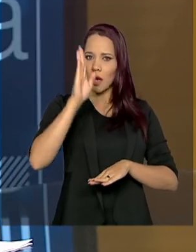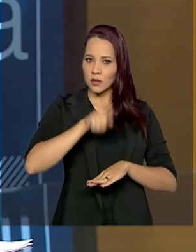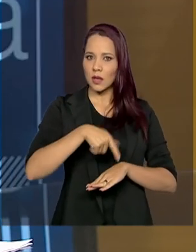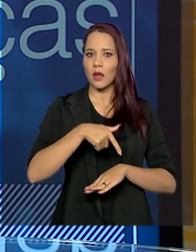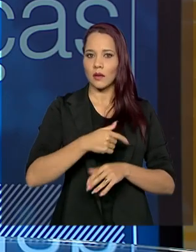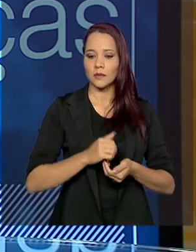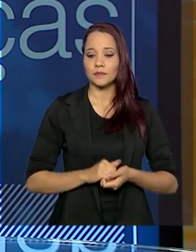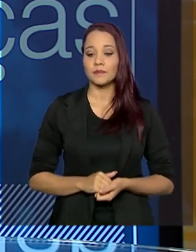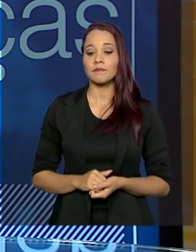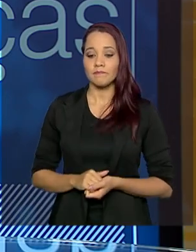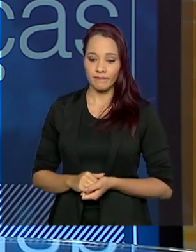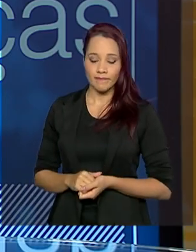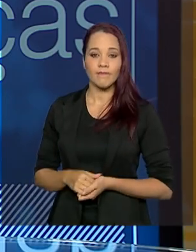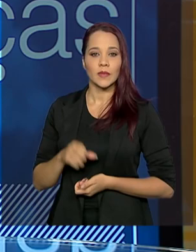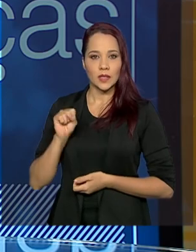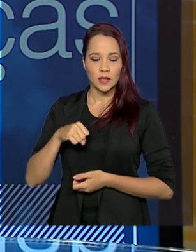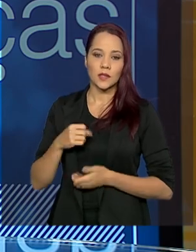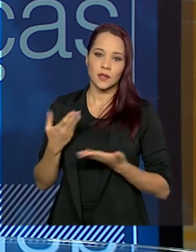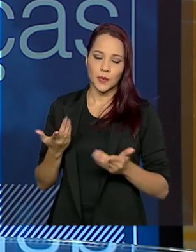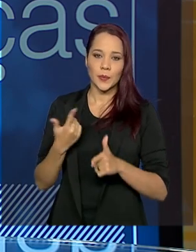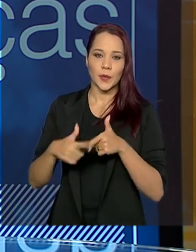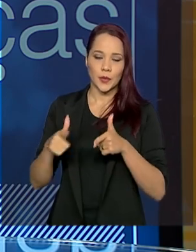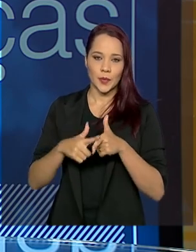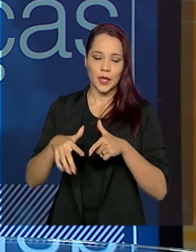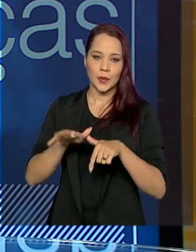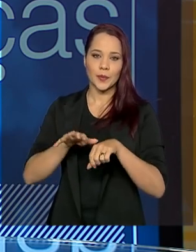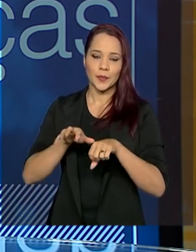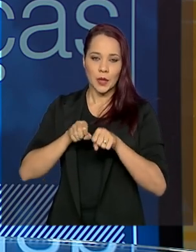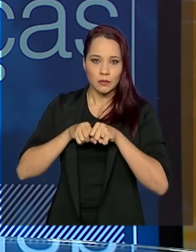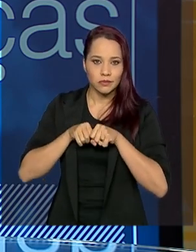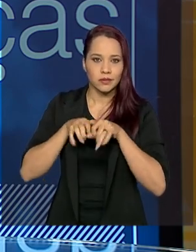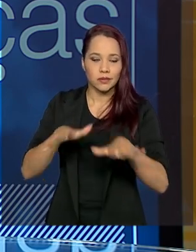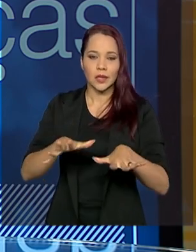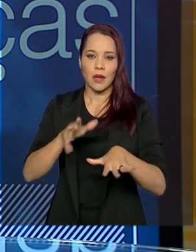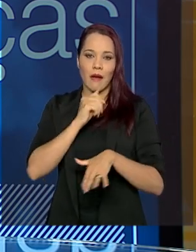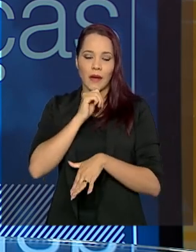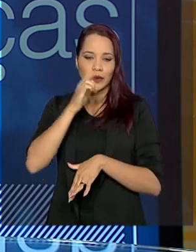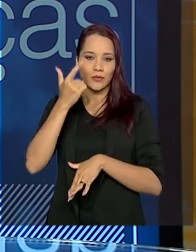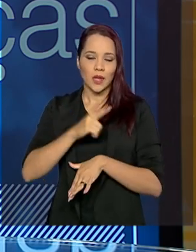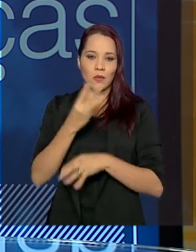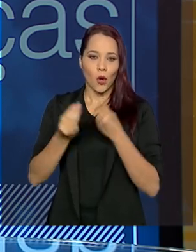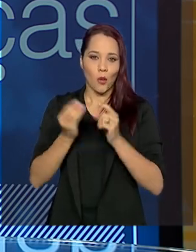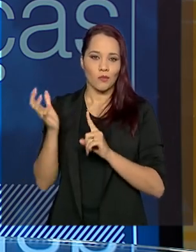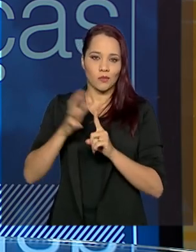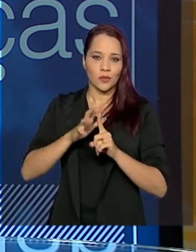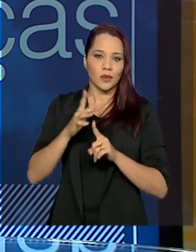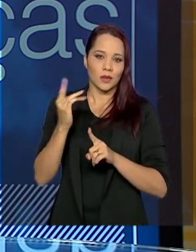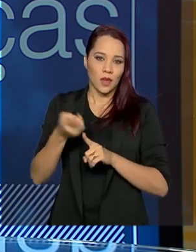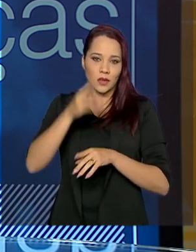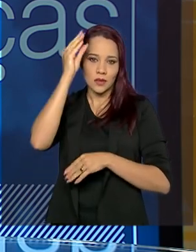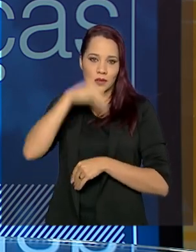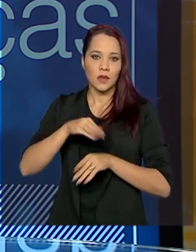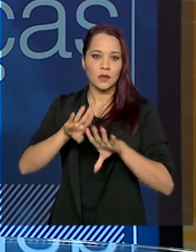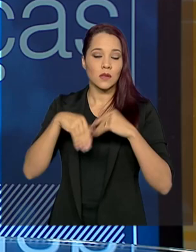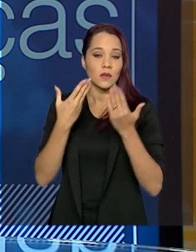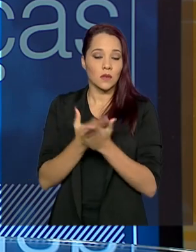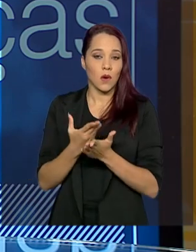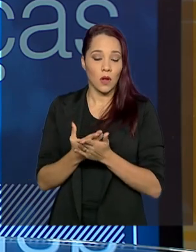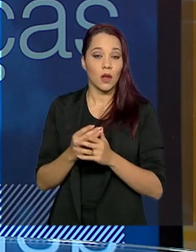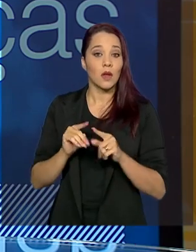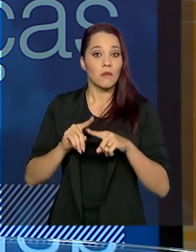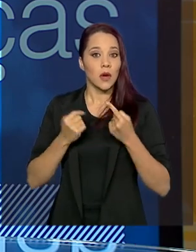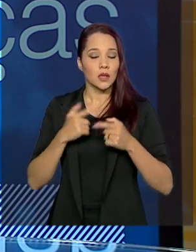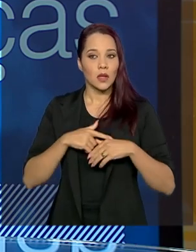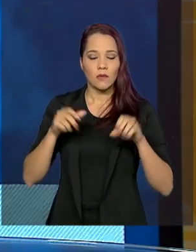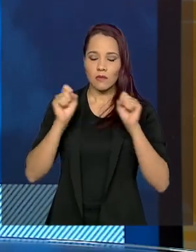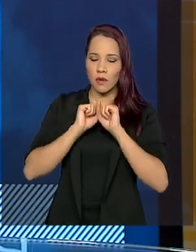Exatamente. A gente está aí com um problema da pandemia. A gente não sabe os impactos que isso vai ter sobre a evasão escolar, mas houve uma redução, houve uma